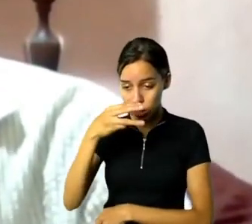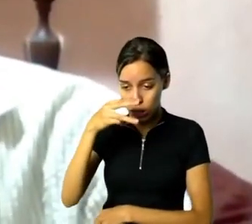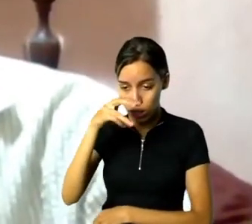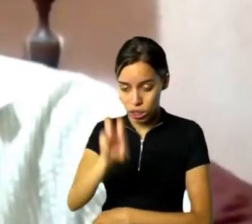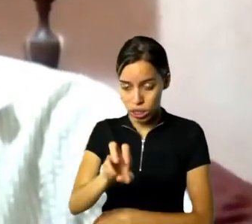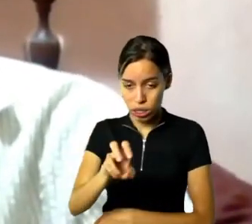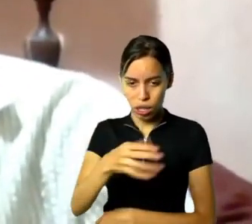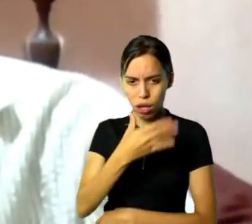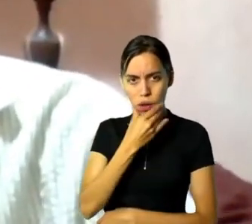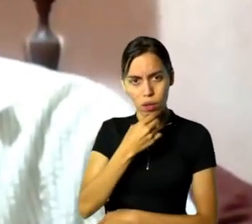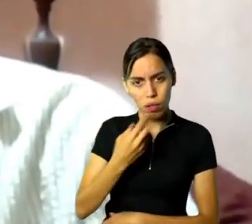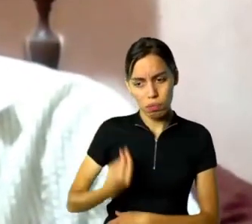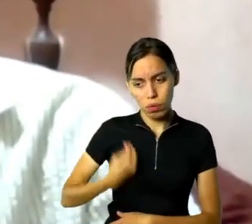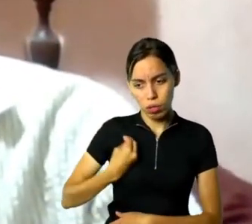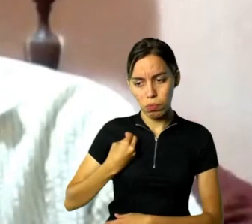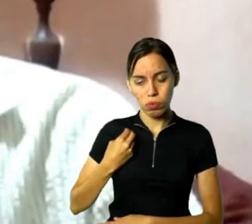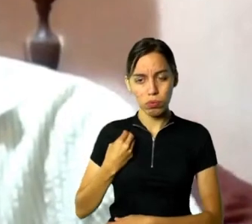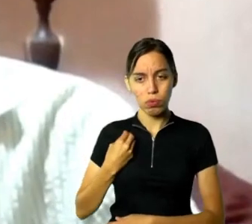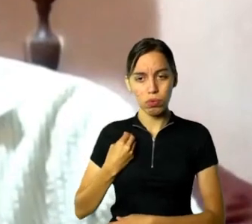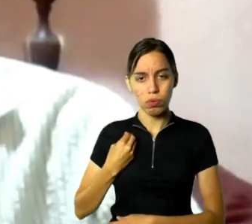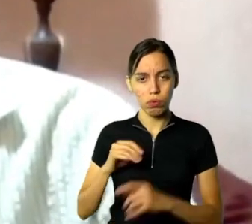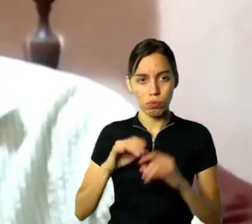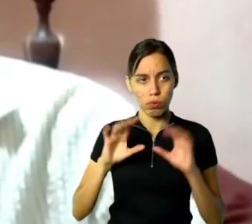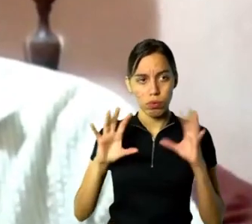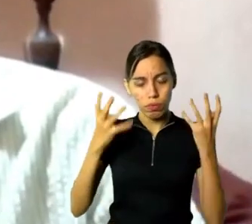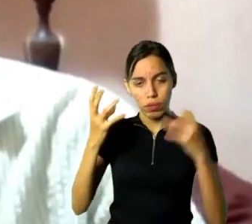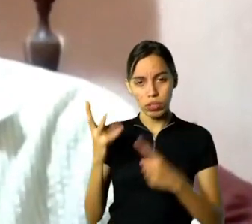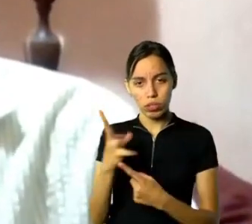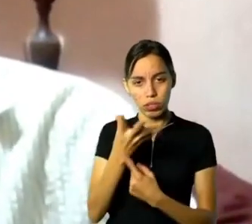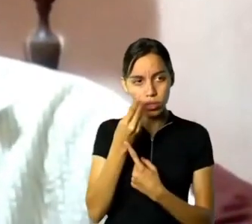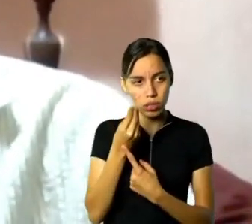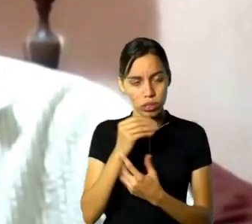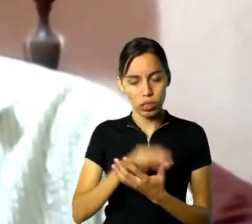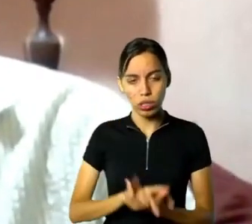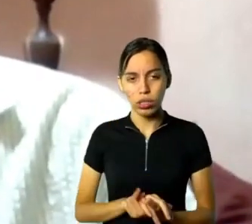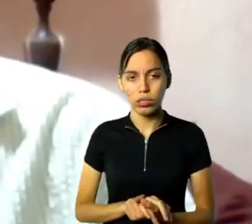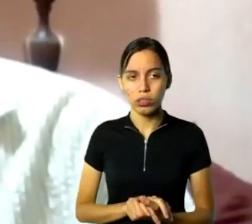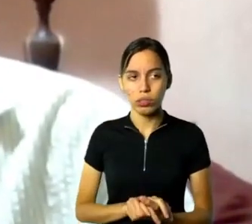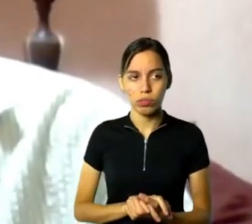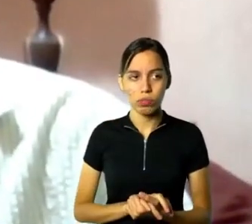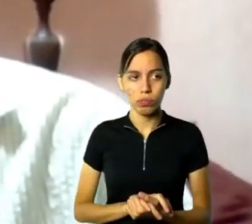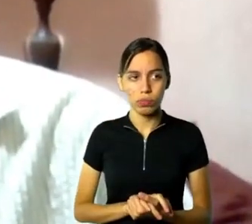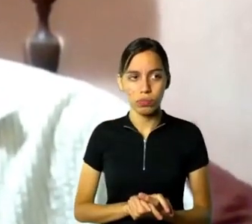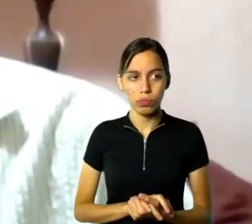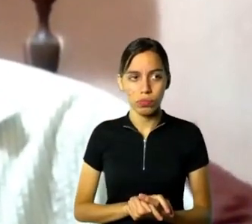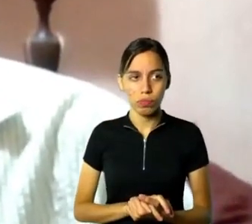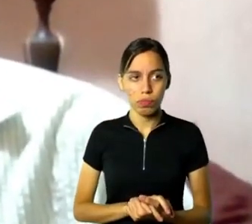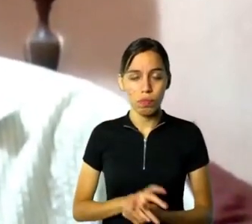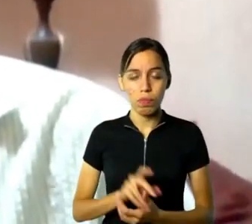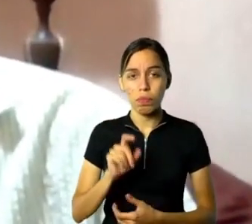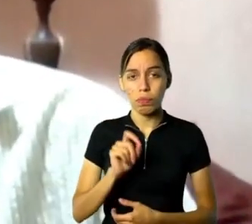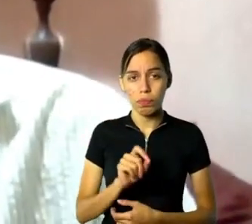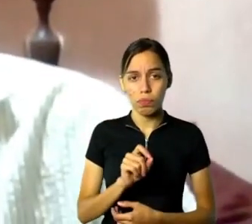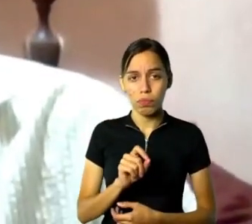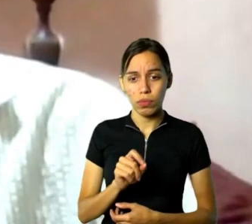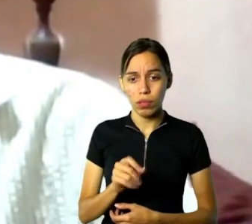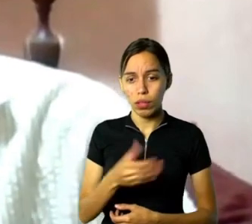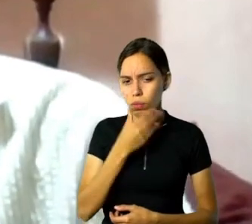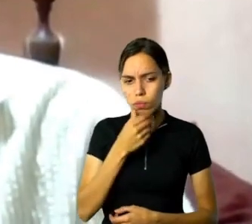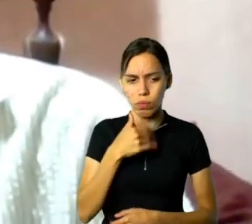Brasil, montada pelo Santa Rosa e o Aníbal Machado, e ele trabalhava do outro lado, na rua,